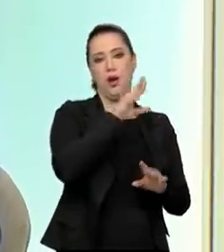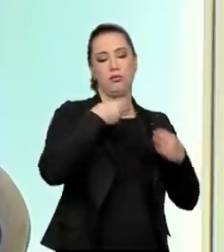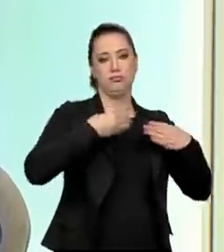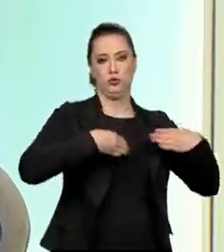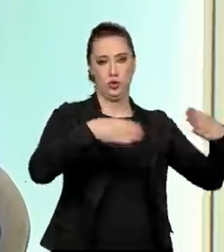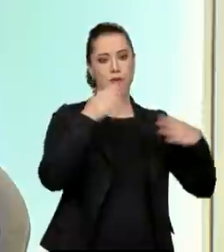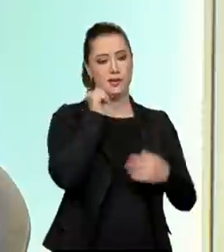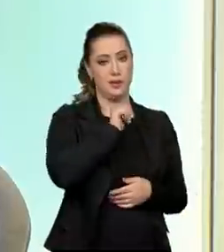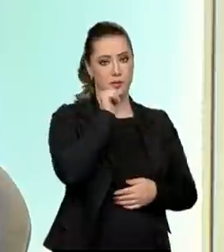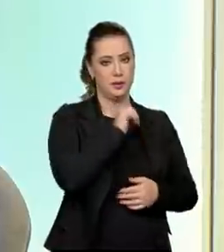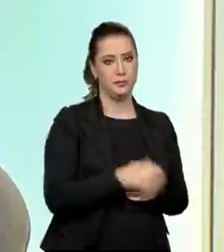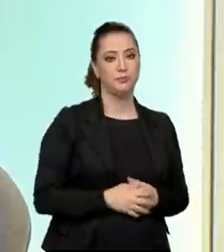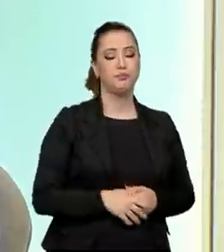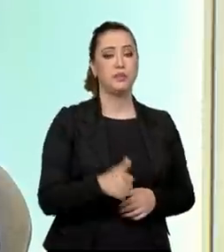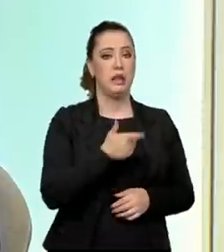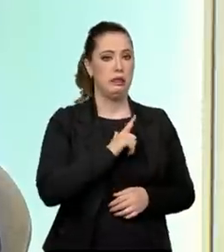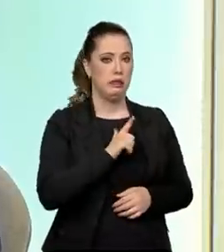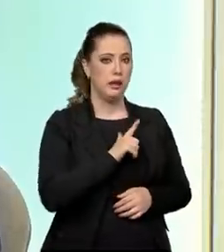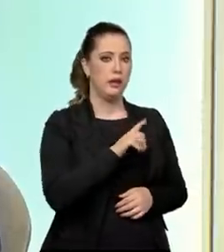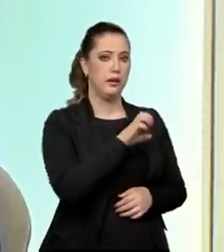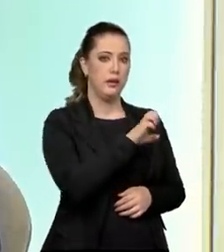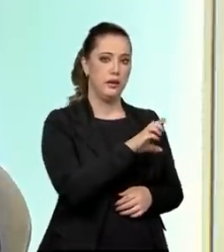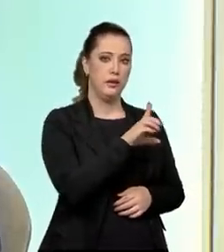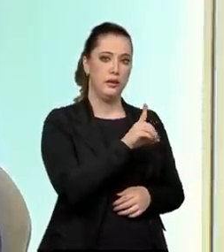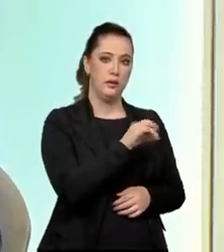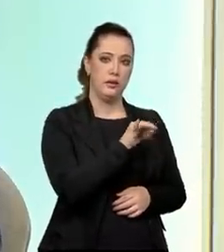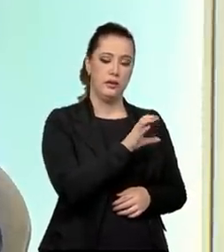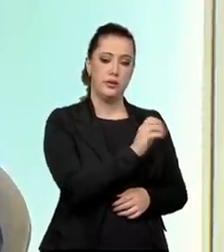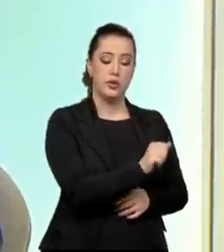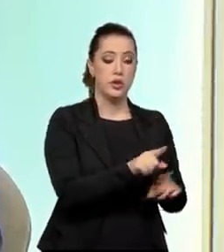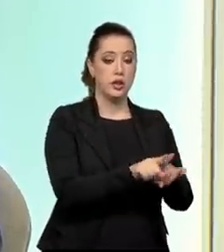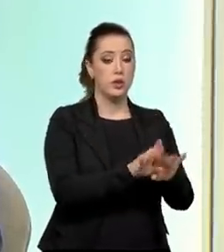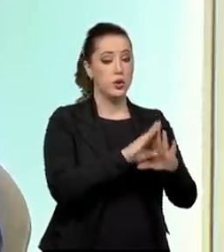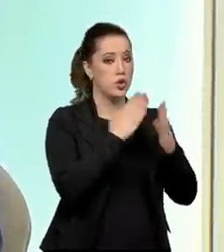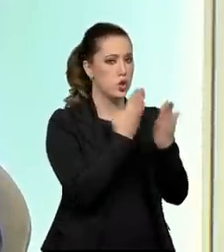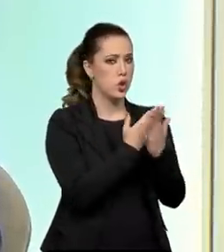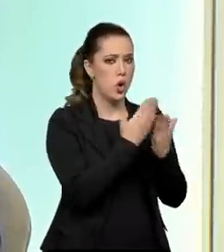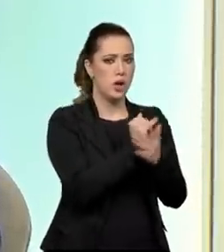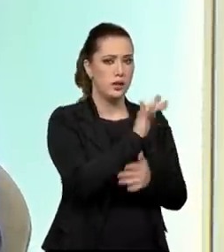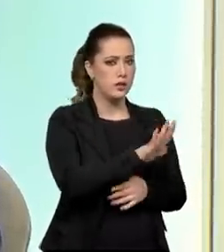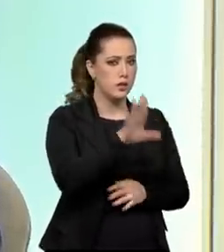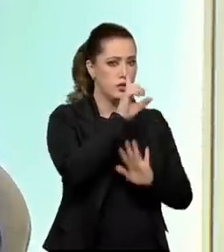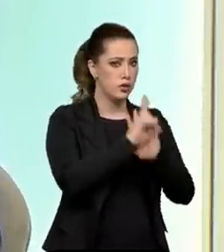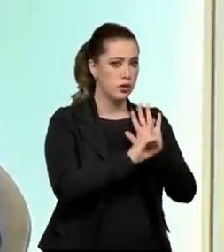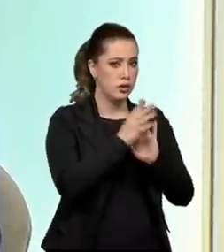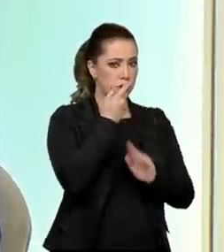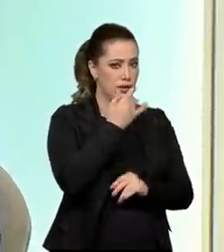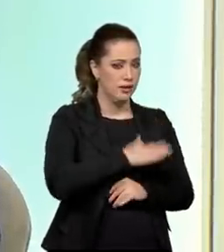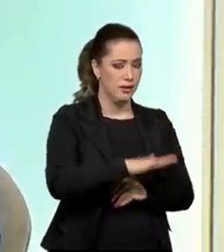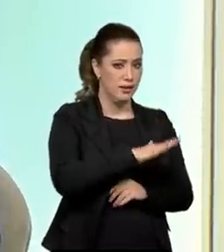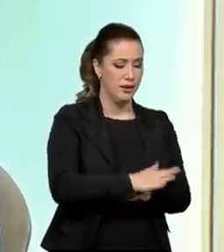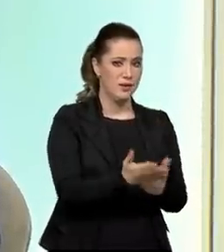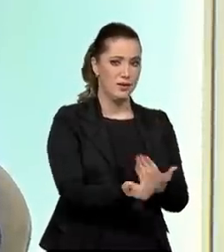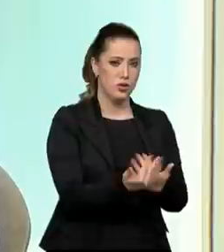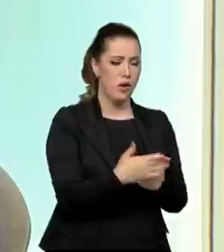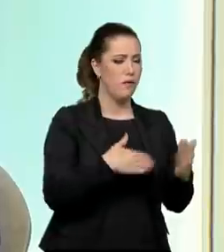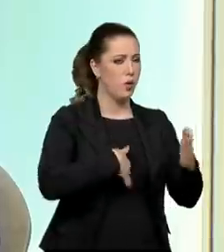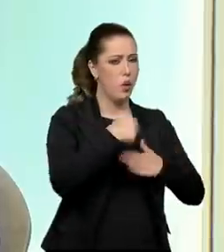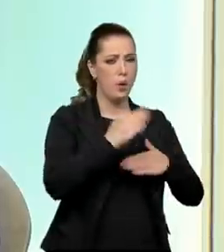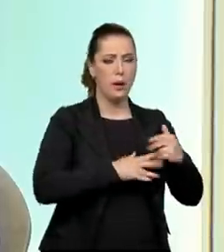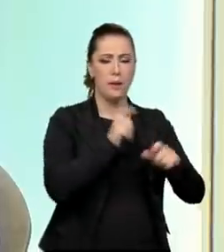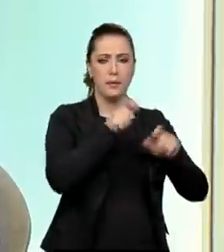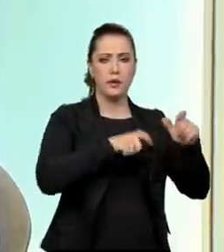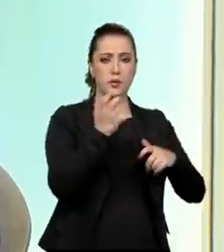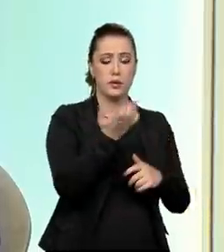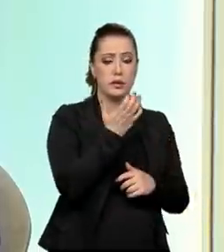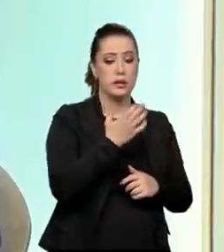da INDICA. O que é a INDICA? A Escola Nacional dos Direitos da Criança e do Adolescente. Hoje, qualquer pessoa no país interessada em aprender mais sobre os direitos